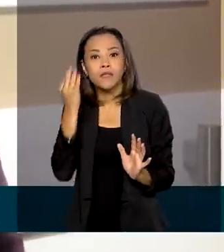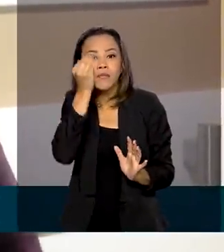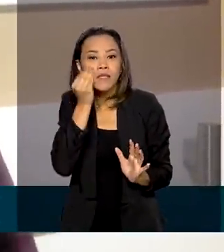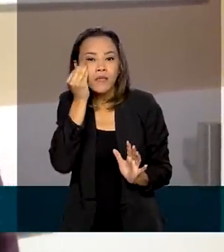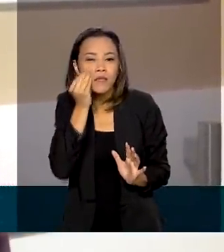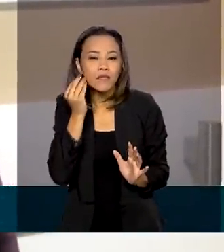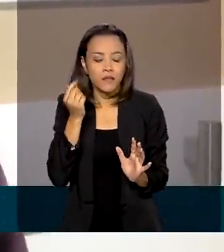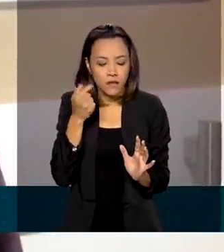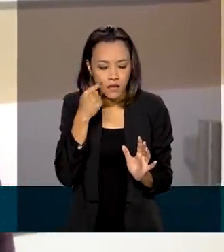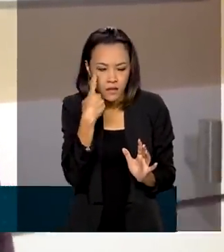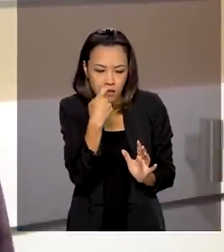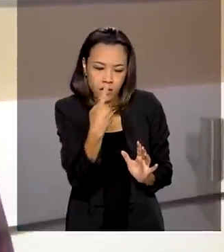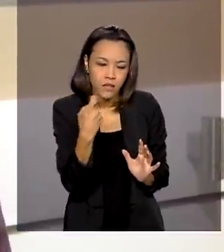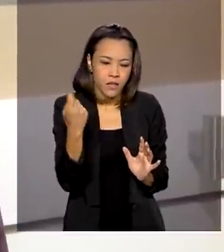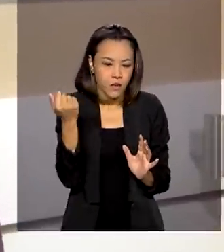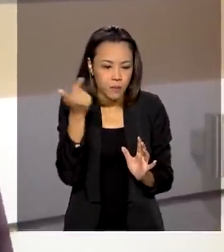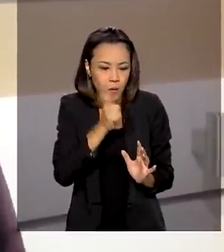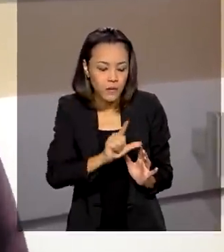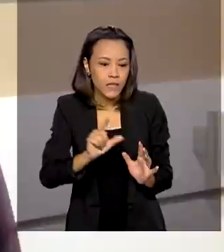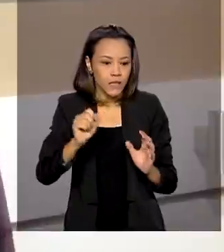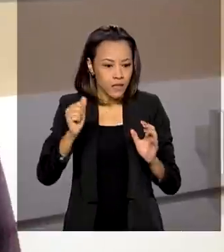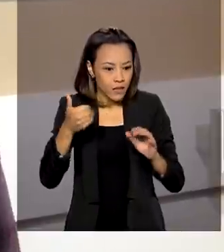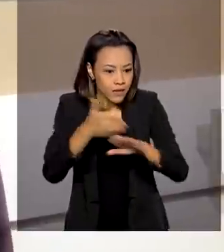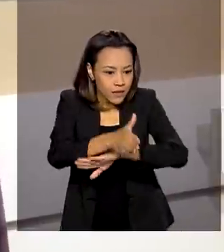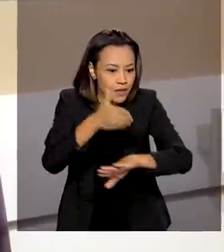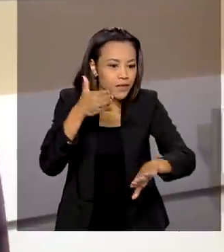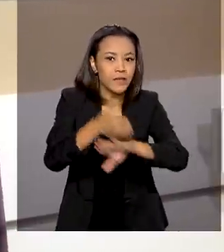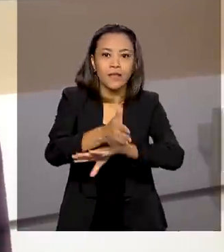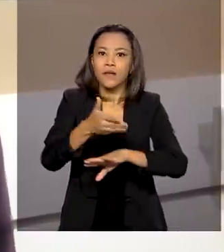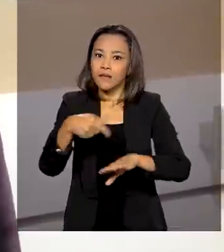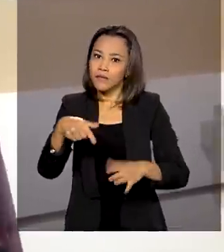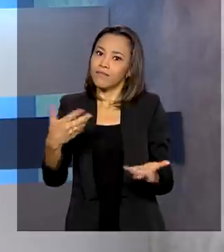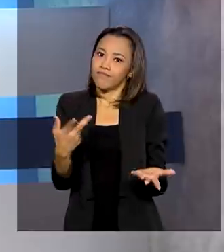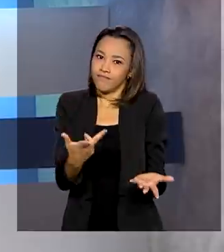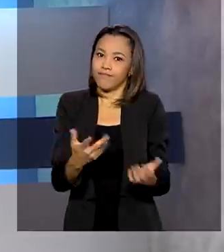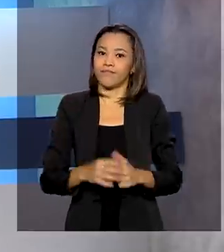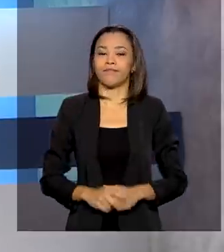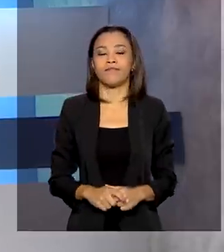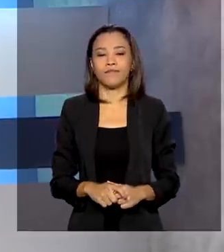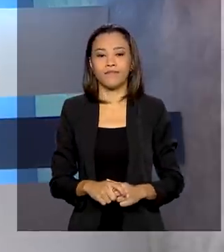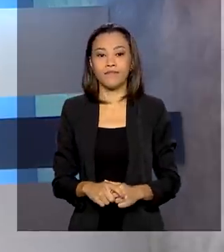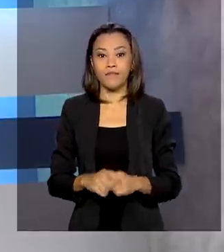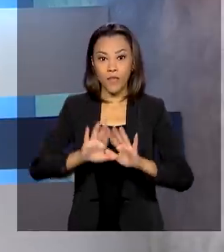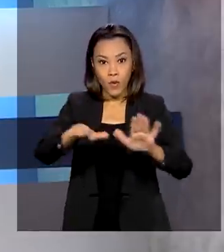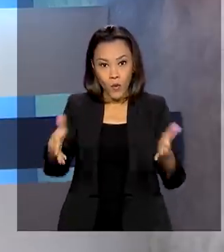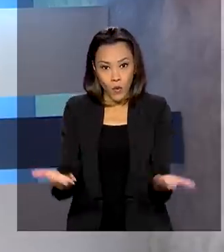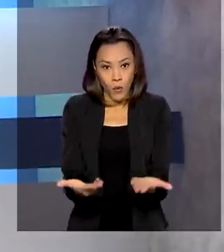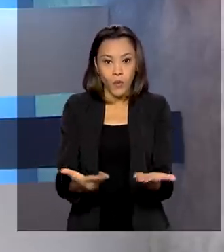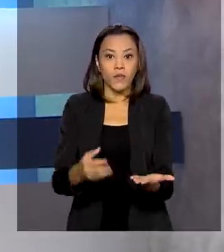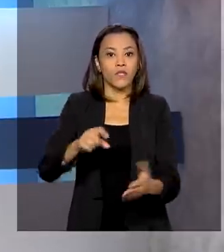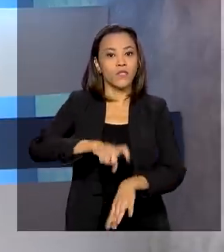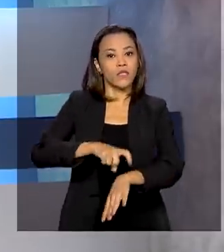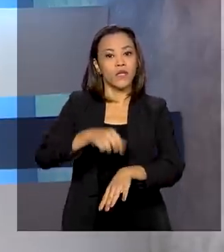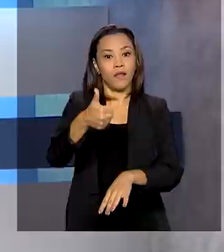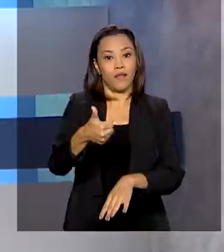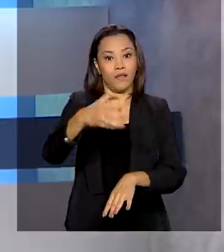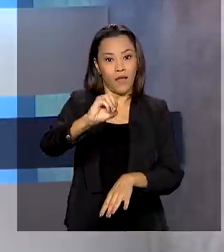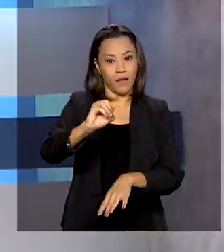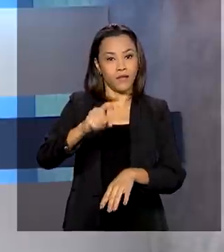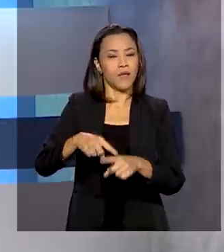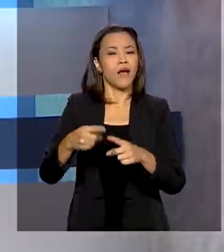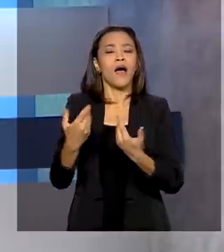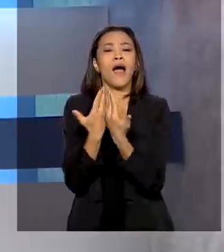interessante para as pessoas que usam os serviços públicos. E hoje, às 10 horas, a Receita abre